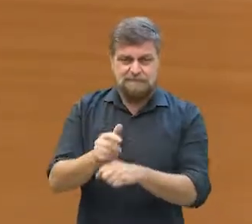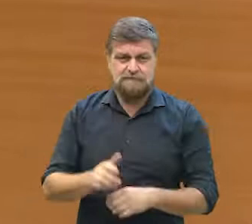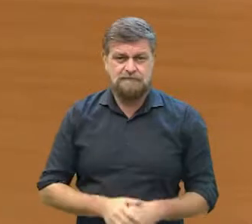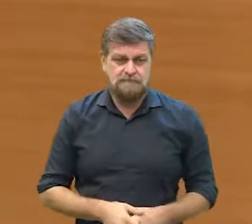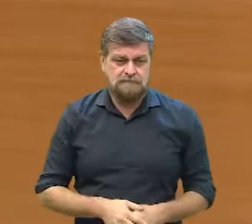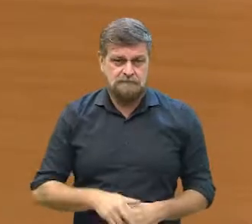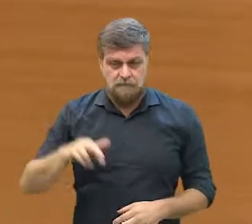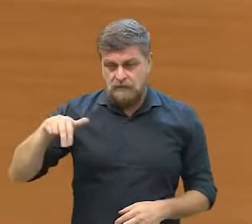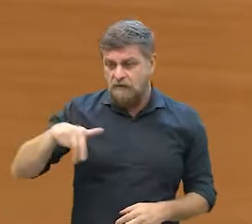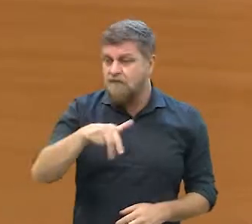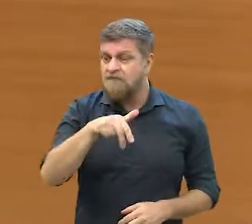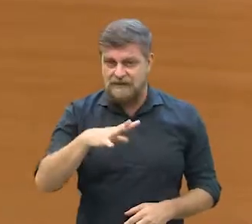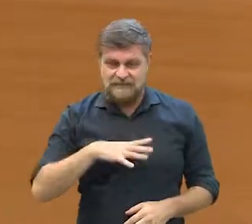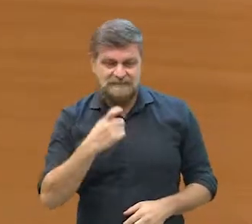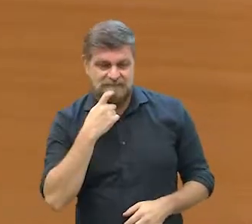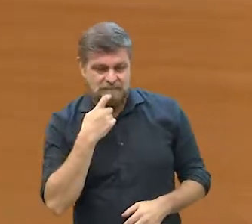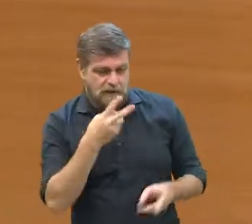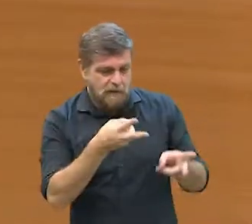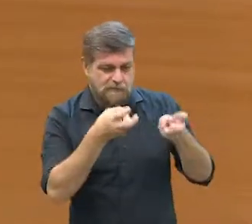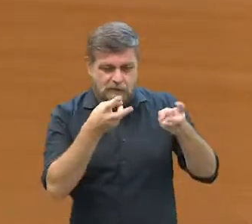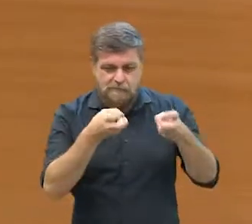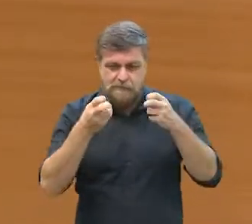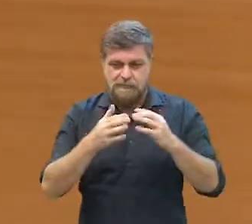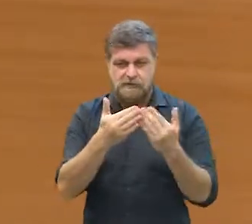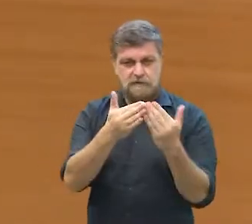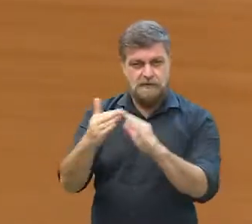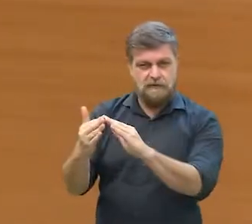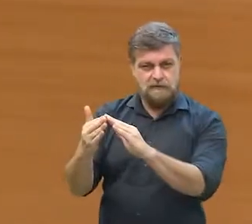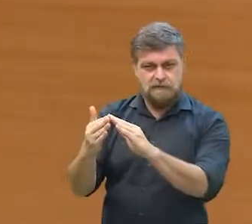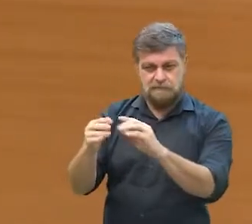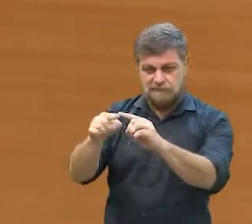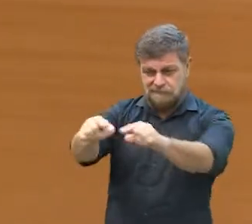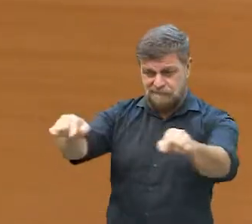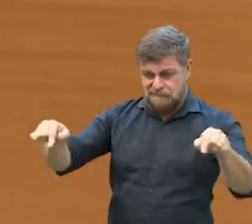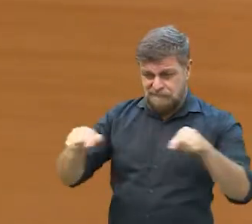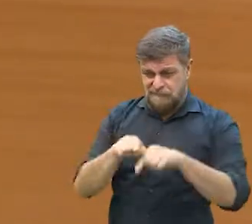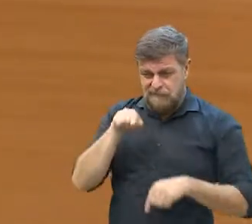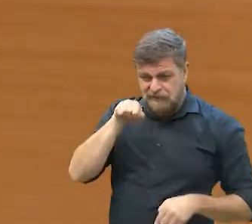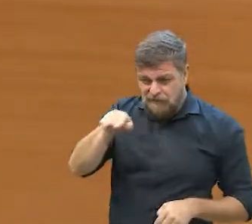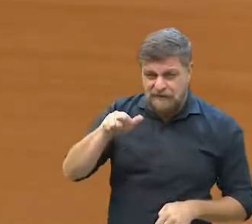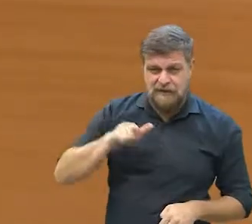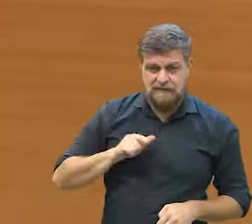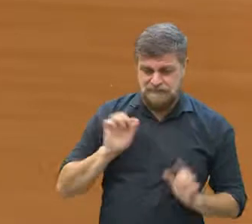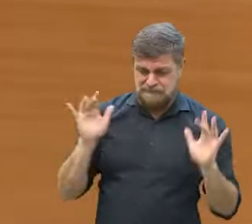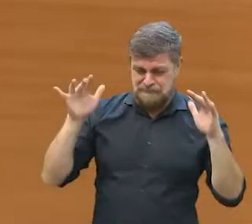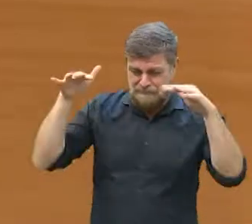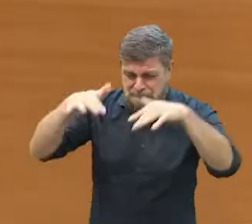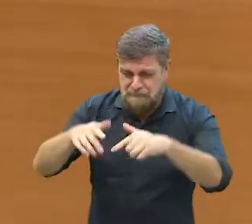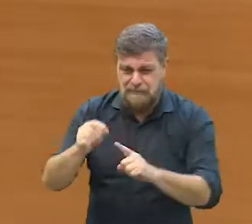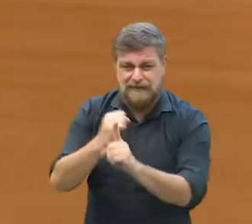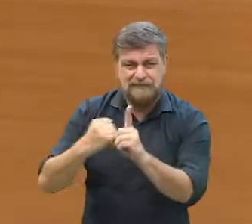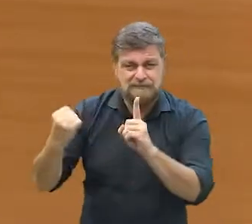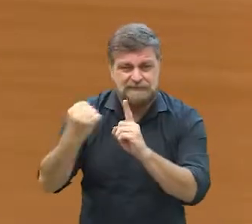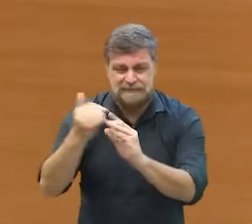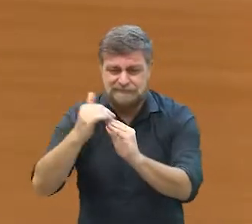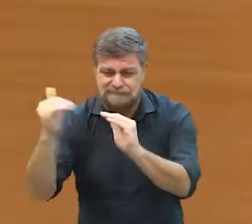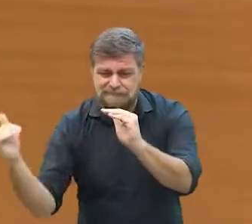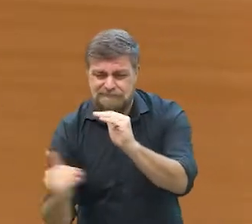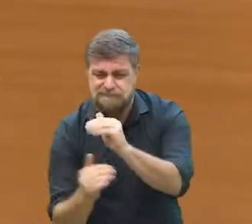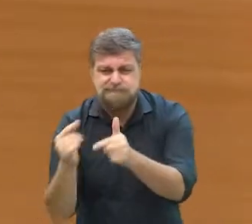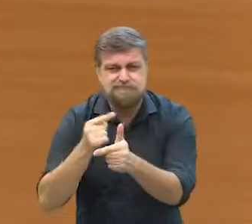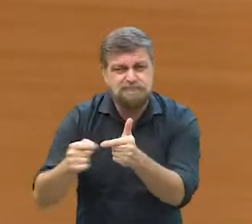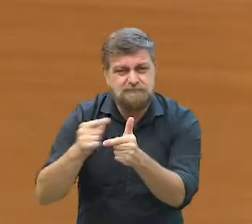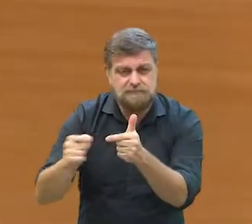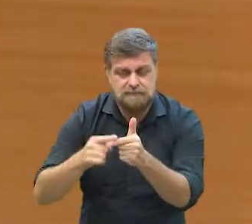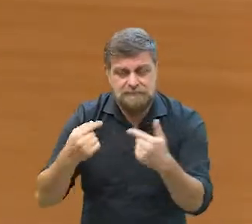Basta você andar por Campinas que você vê que as periferias, em grande medida, é lá que se concentram os problemas sociais. Então,